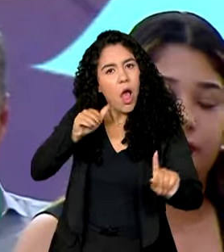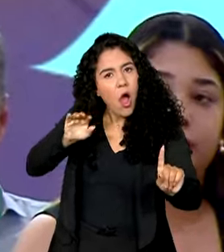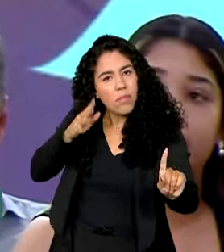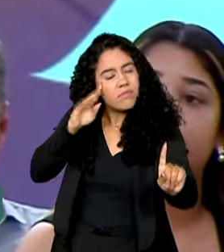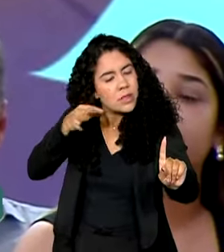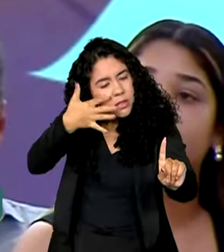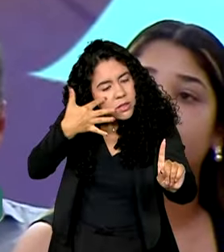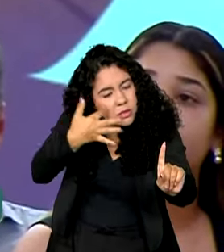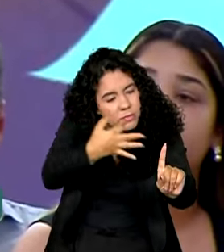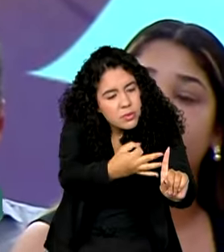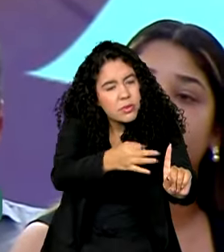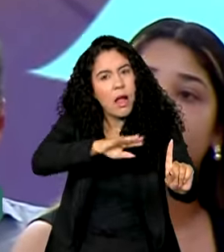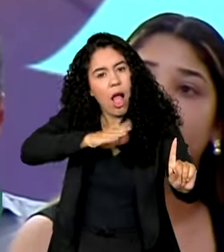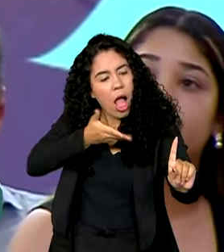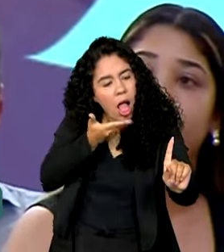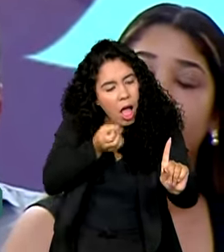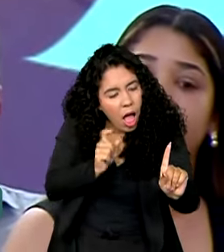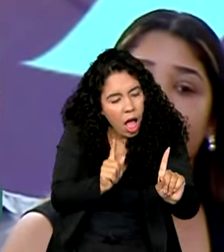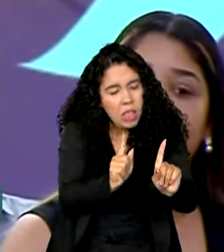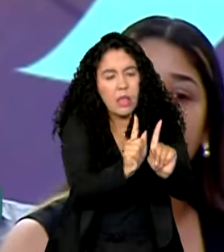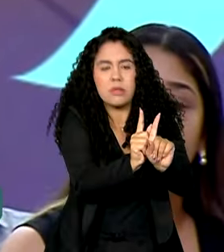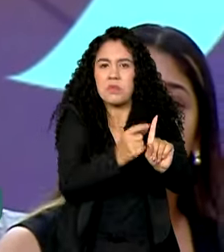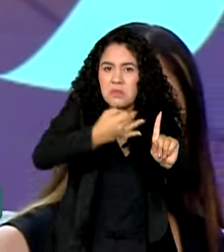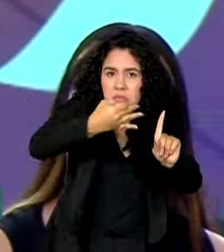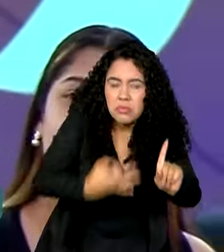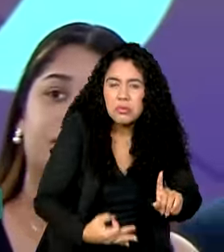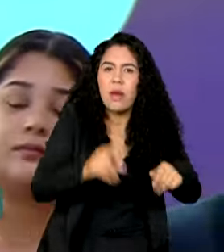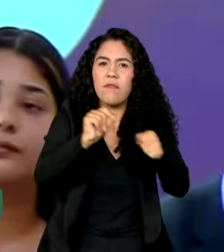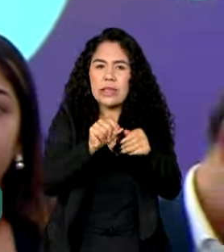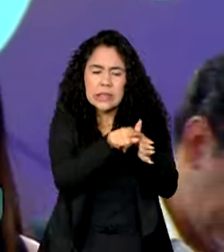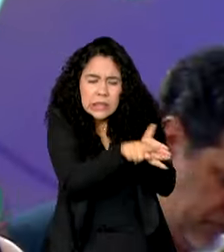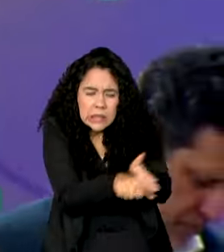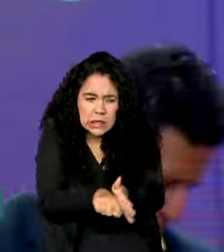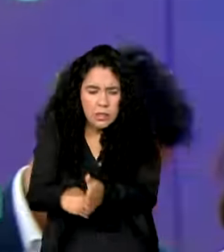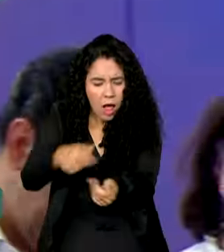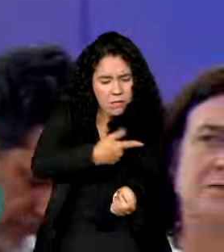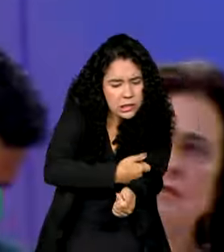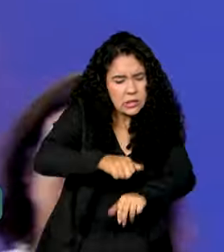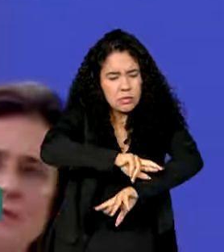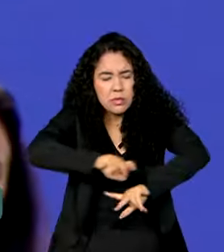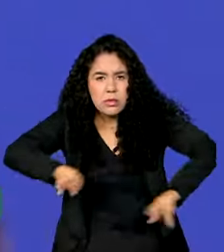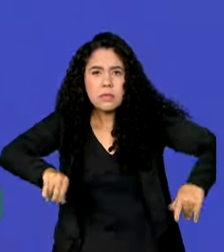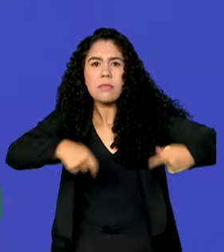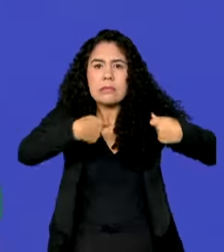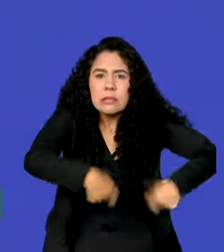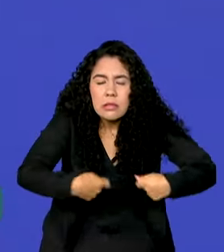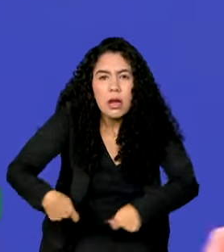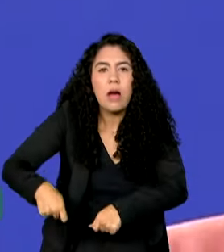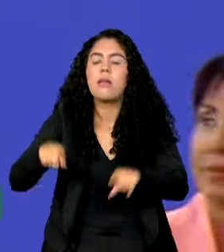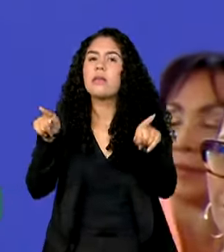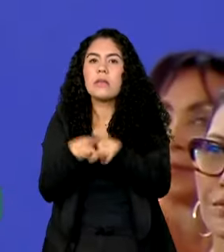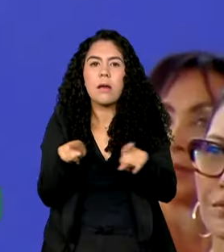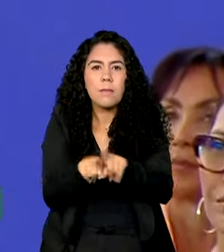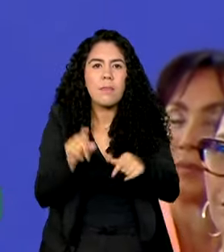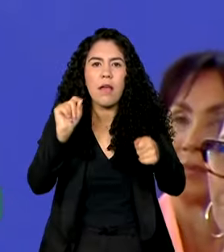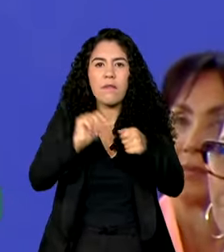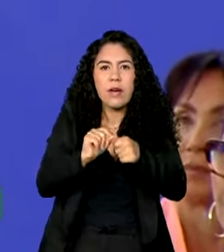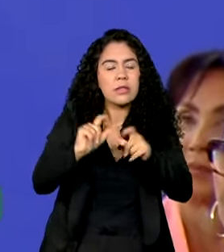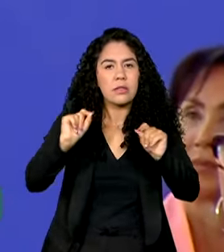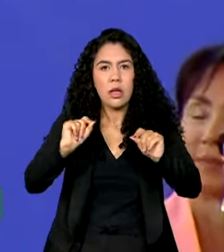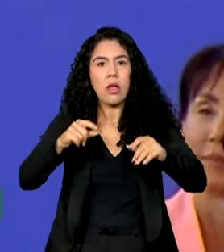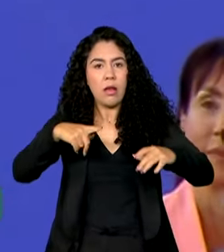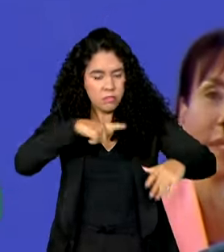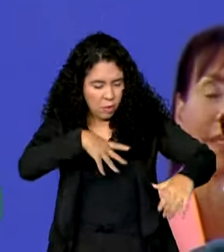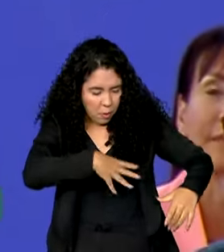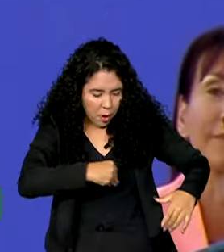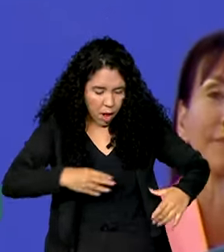para que a mulher faça todos os exames necessários, para que a mulher possa fazer todas as fotografias que